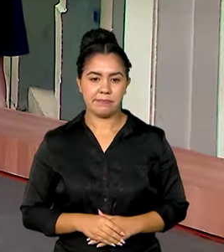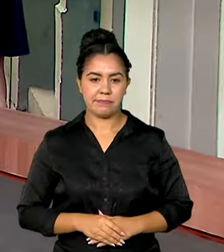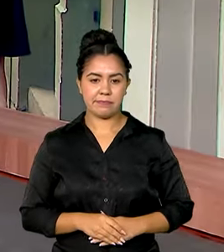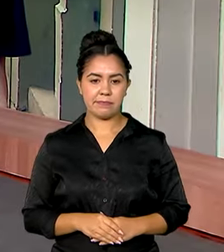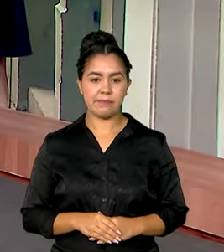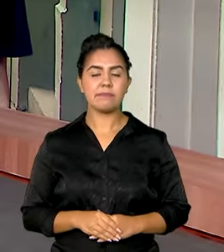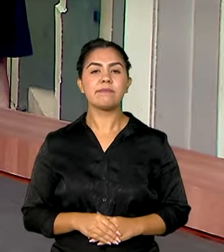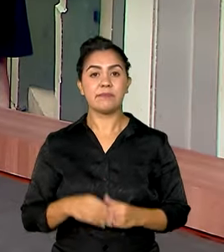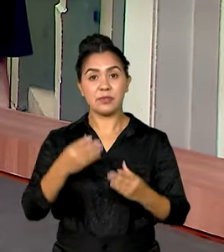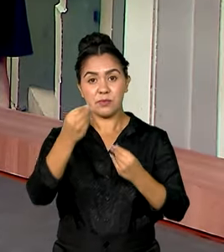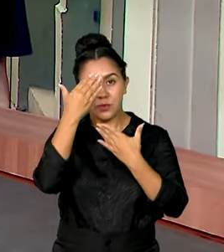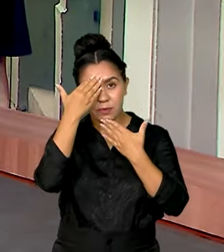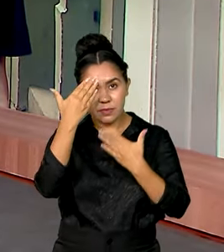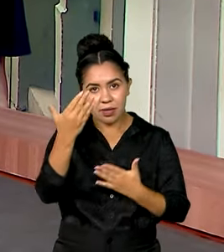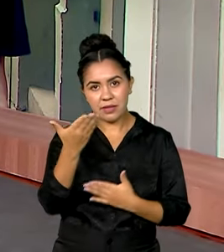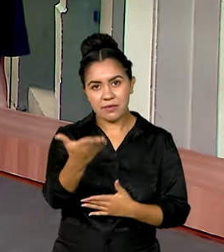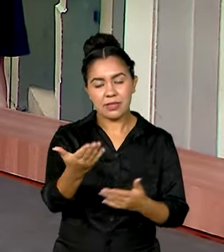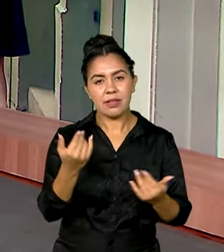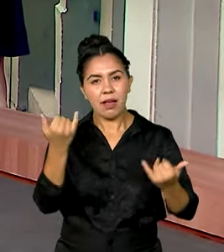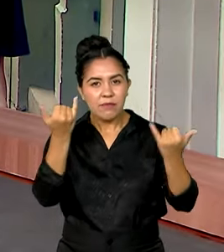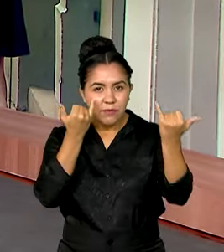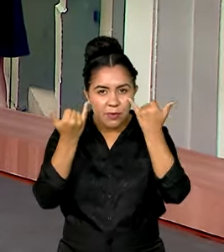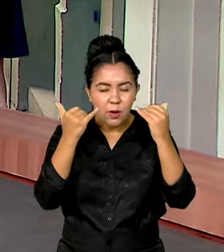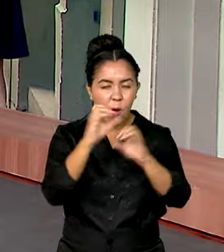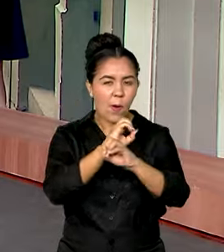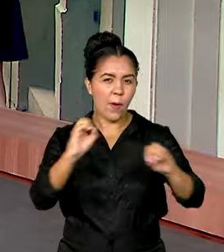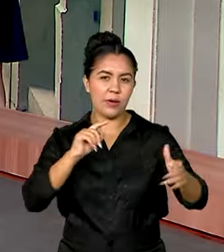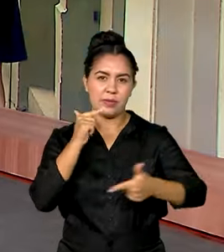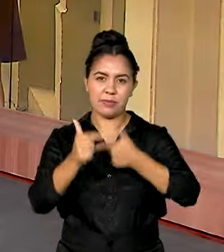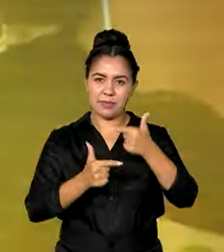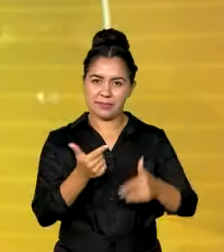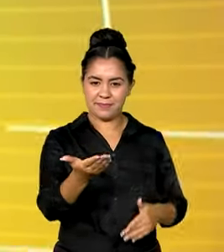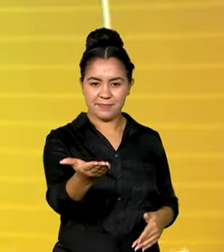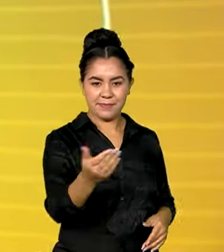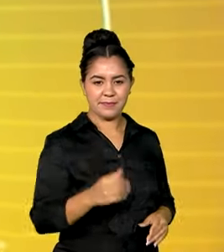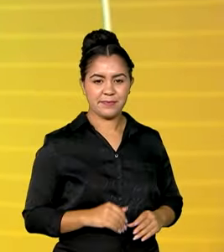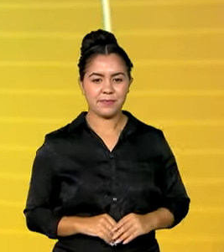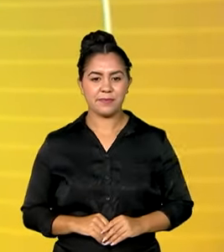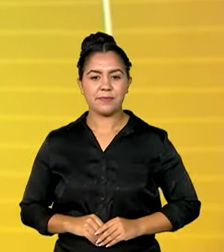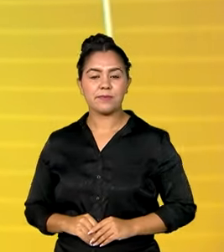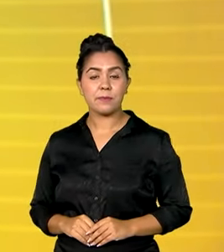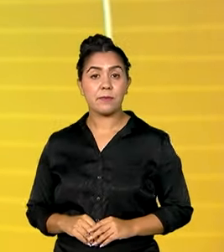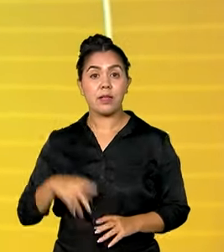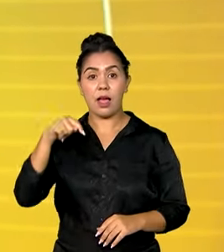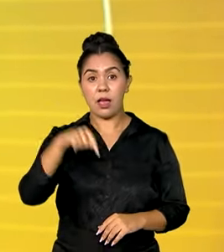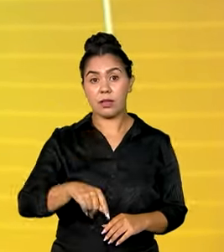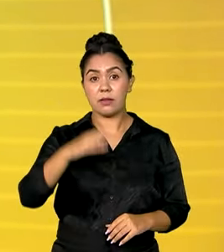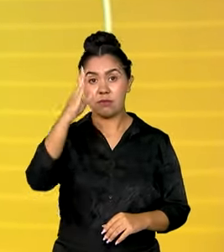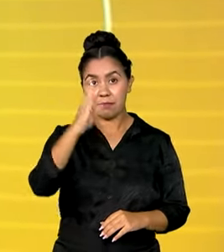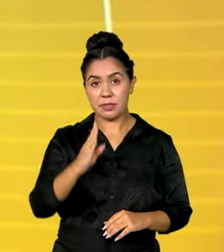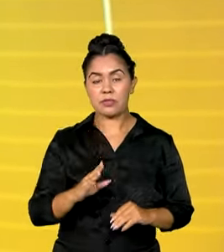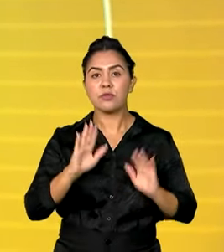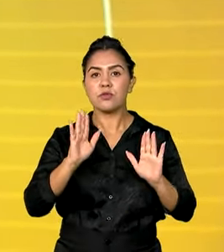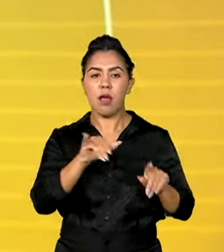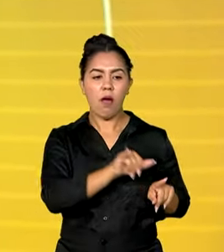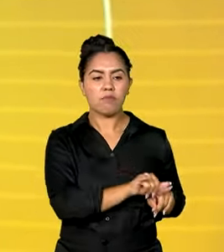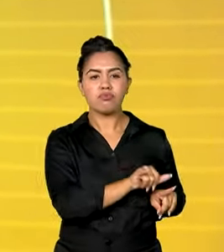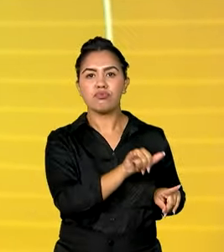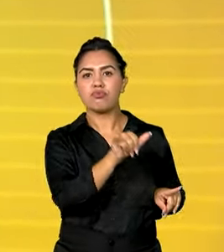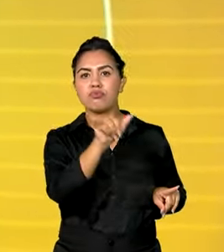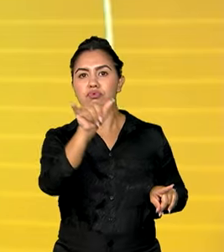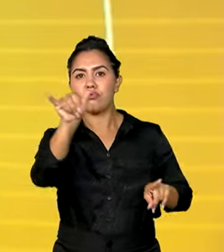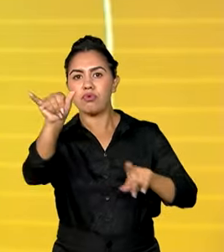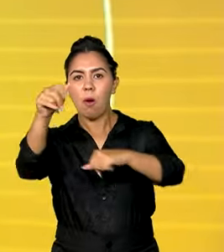Ok, Cláudia. Obrigada pelas informações. Bom trabalho para você. Chegou ao Brasil mais um voo de repatriação do